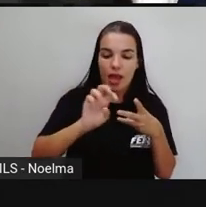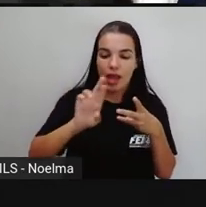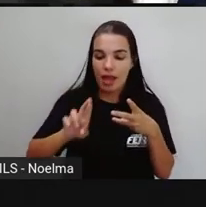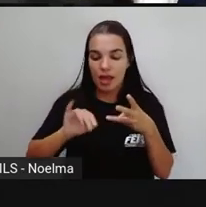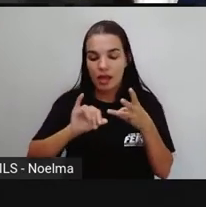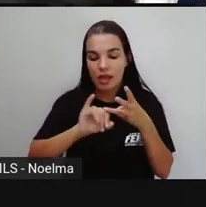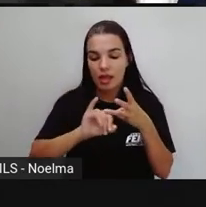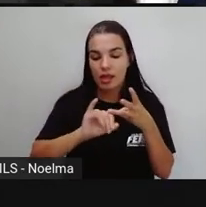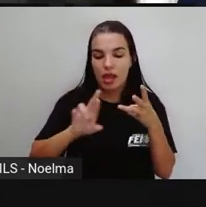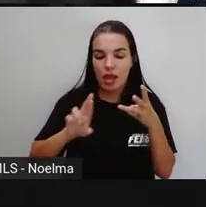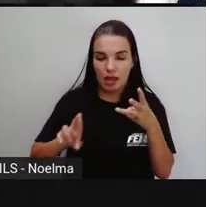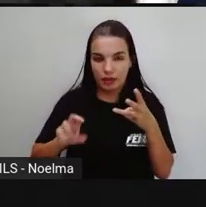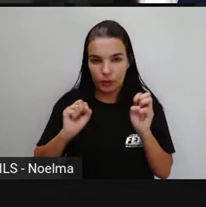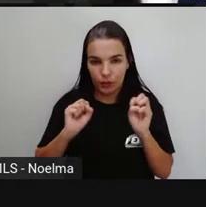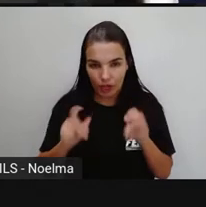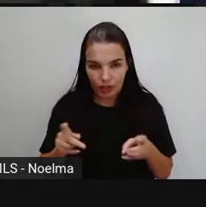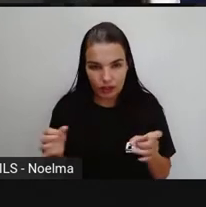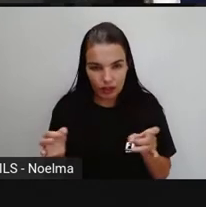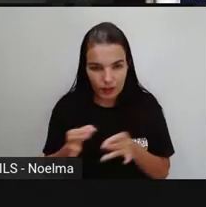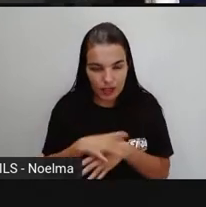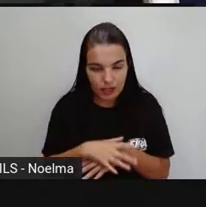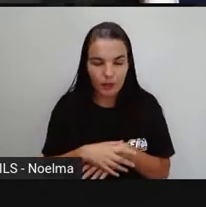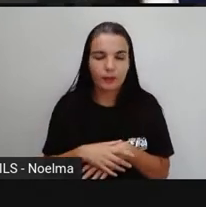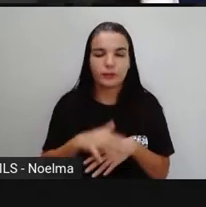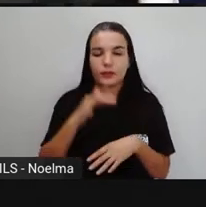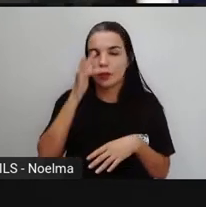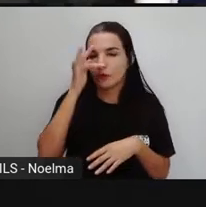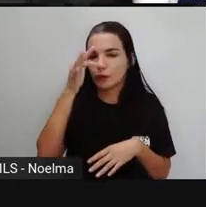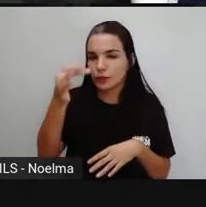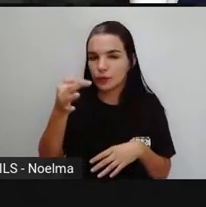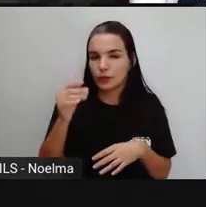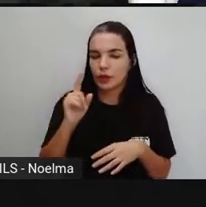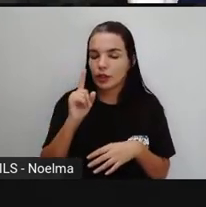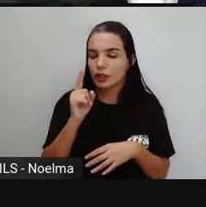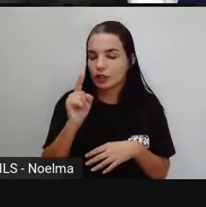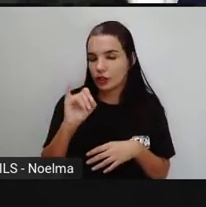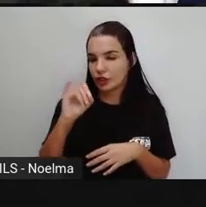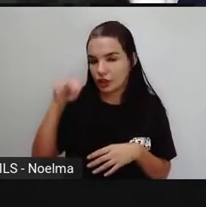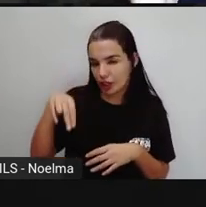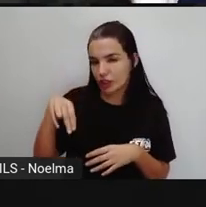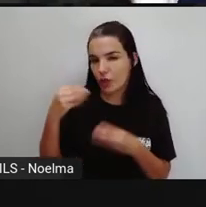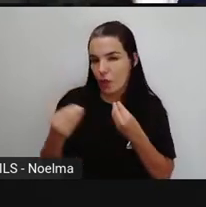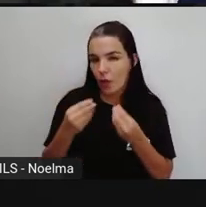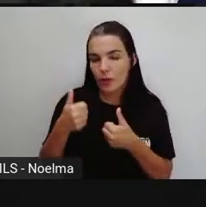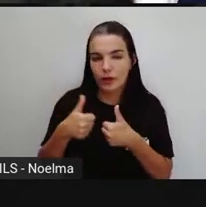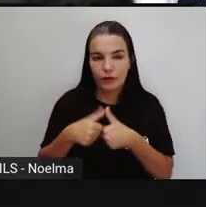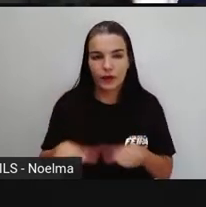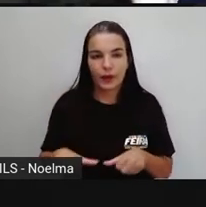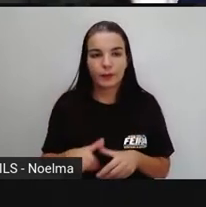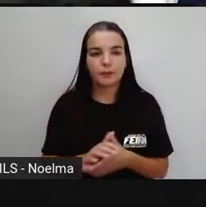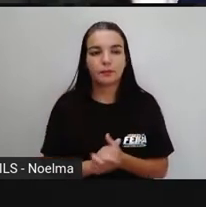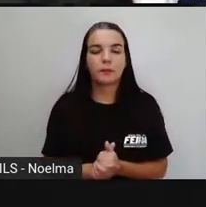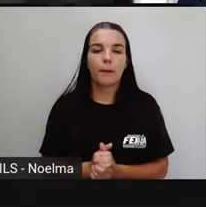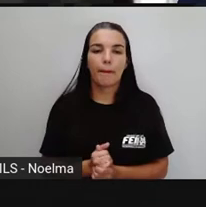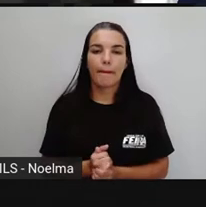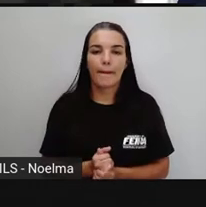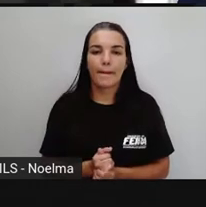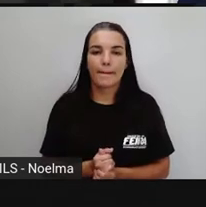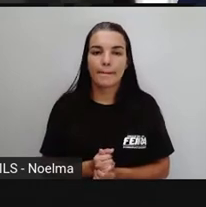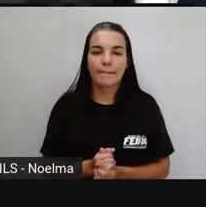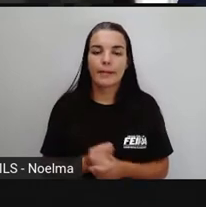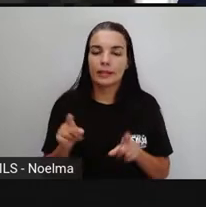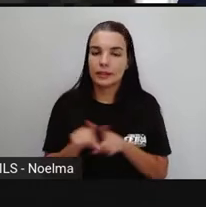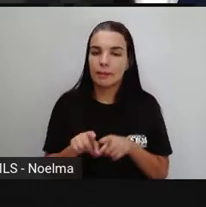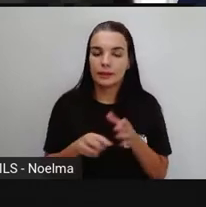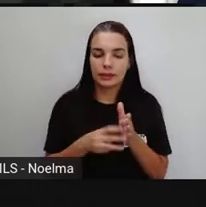an nos verbos. Quando estão no futuro do presente do modo indicativo. Sendo aí também, né? A terceira